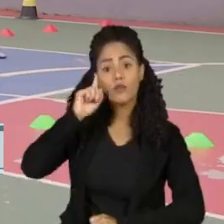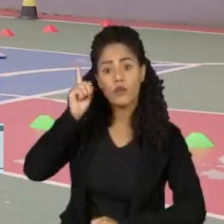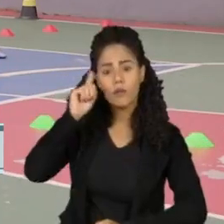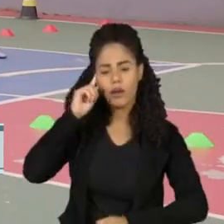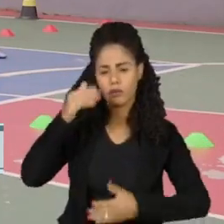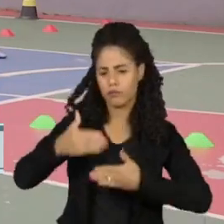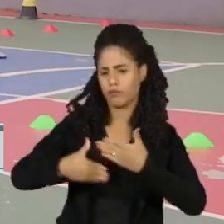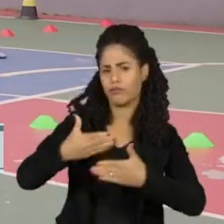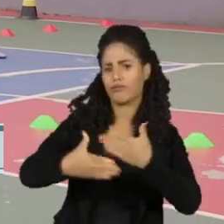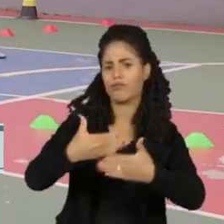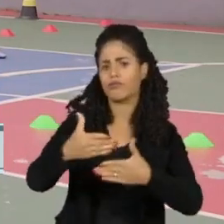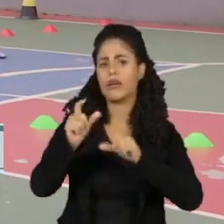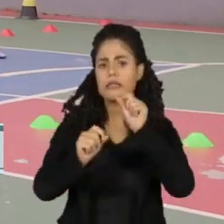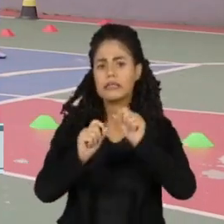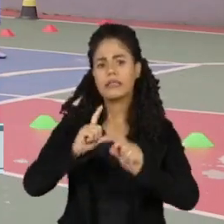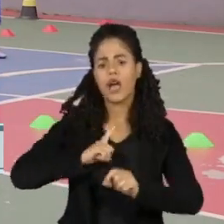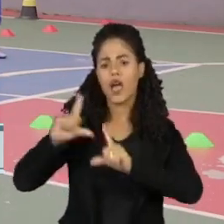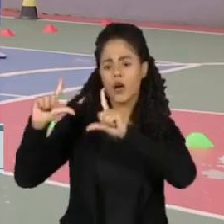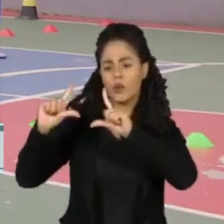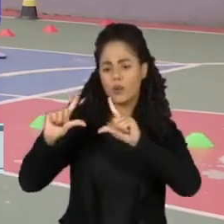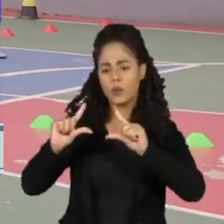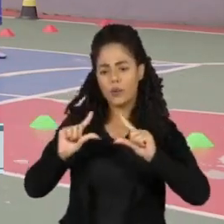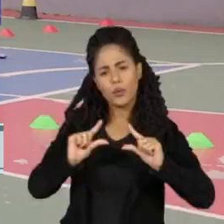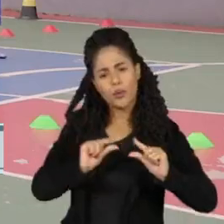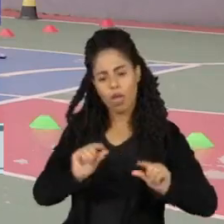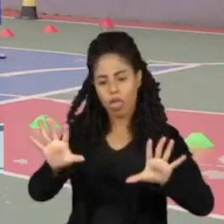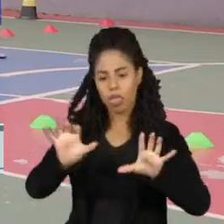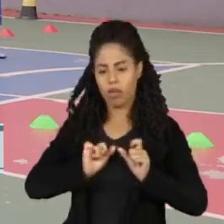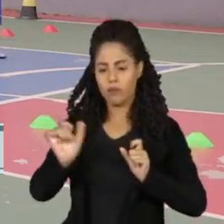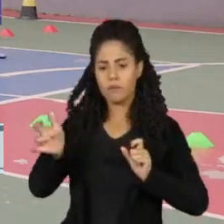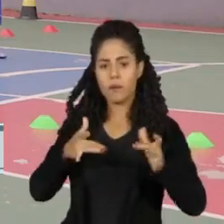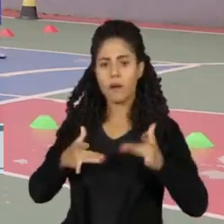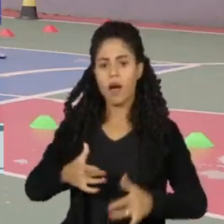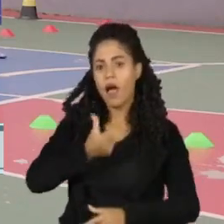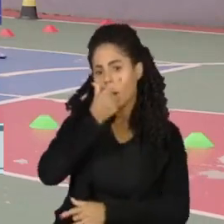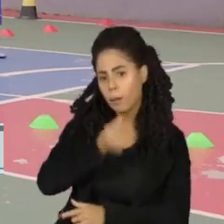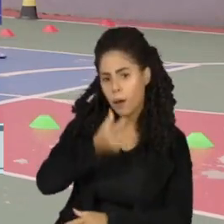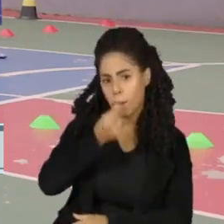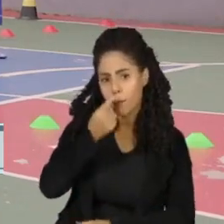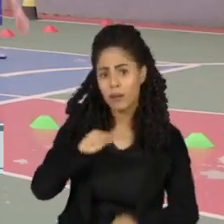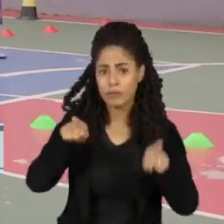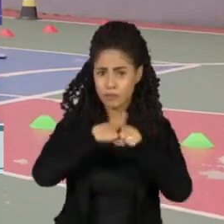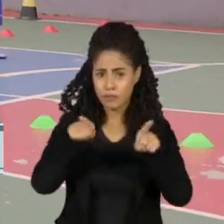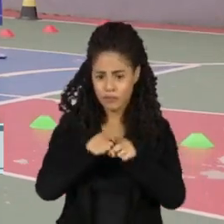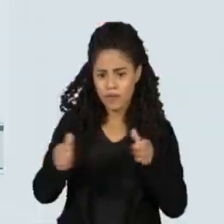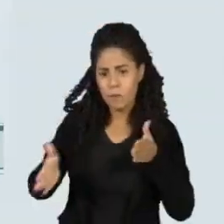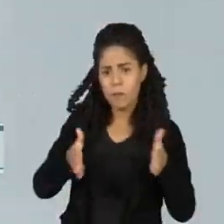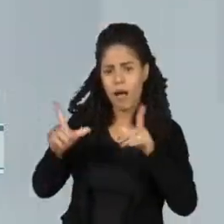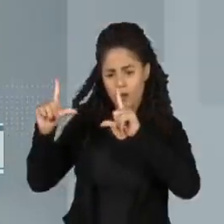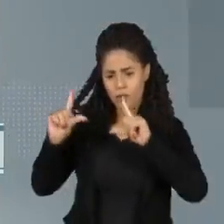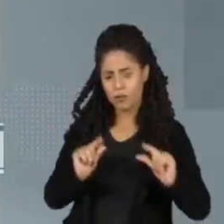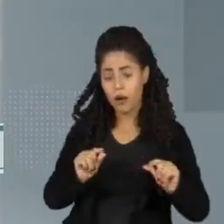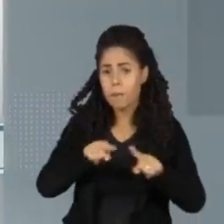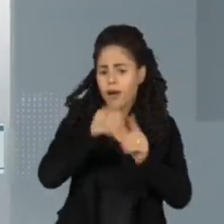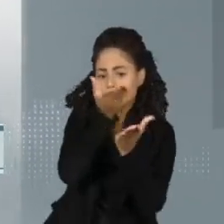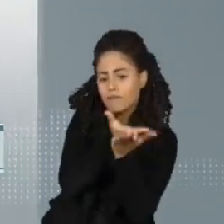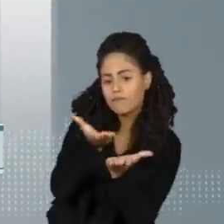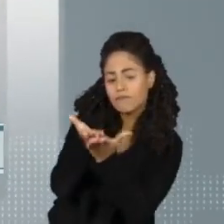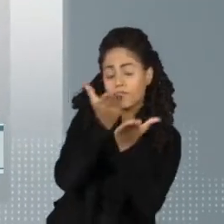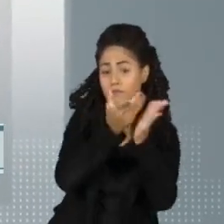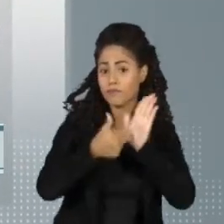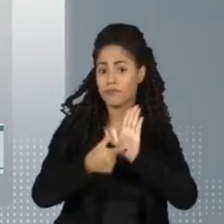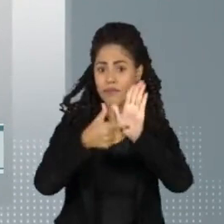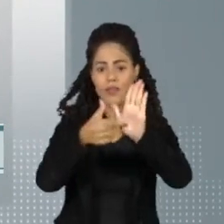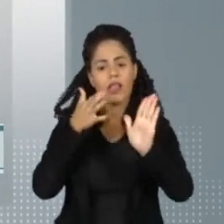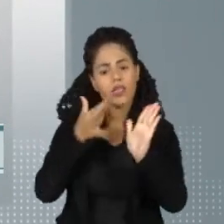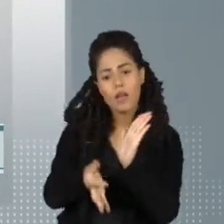regularmente têm chance menor de pegar resfriados e passam menos tempo com sintomas. O estudo, publicado em